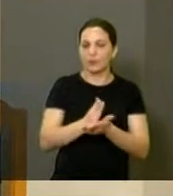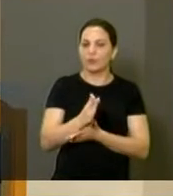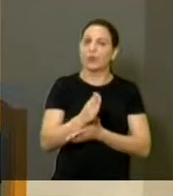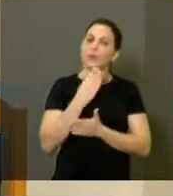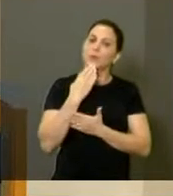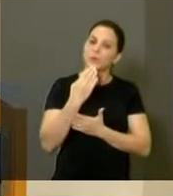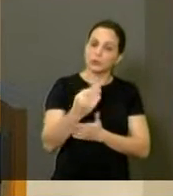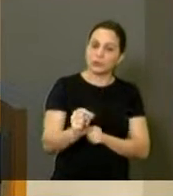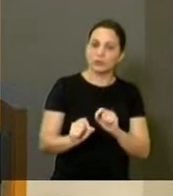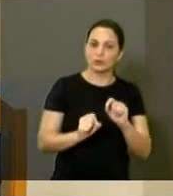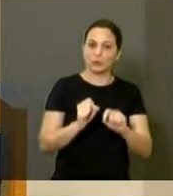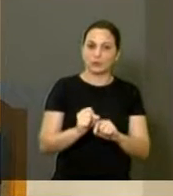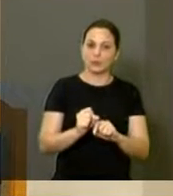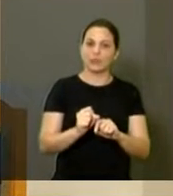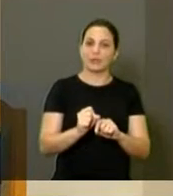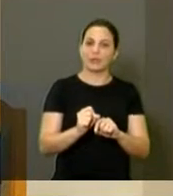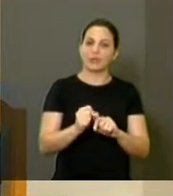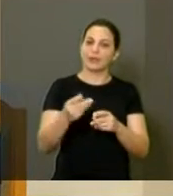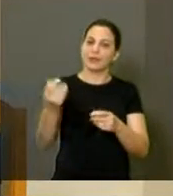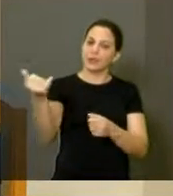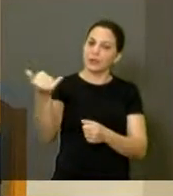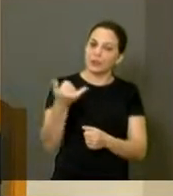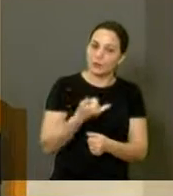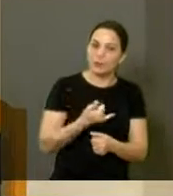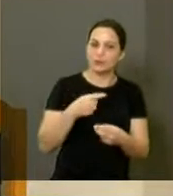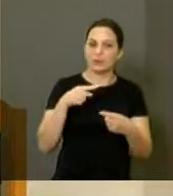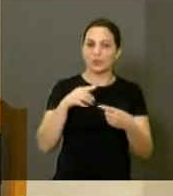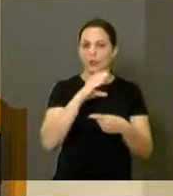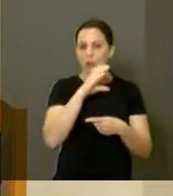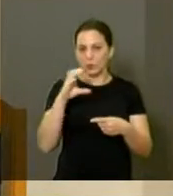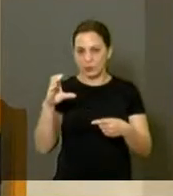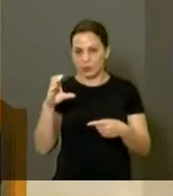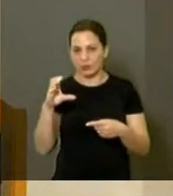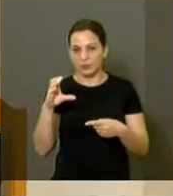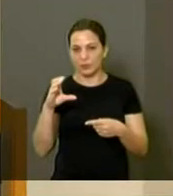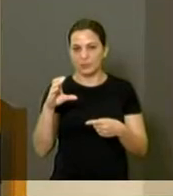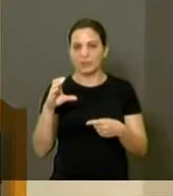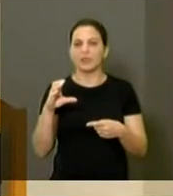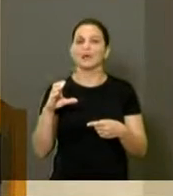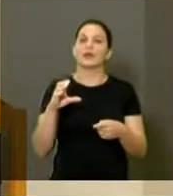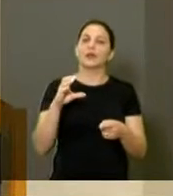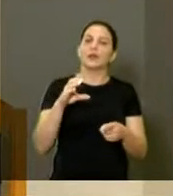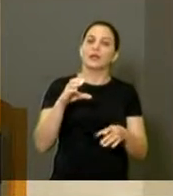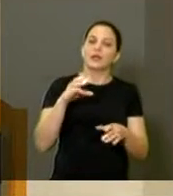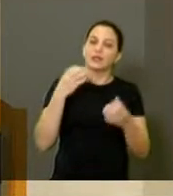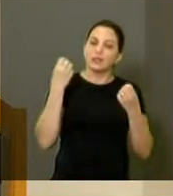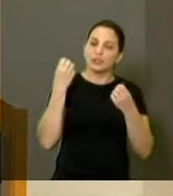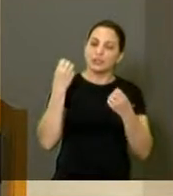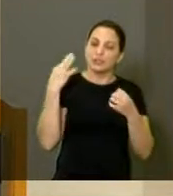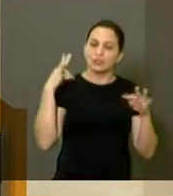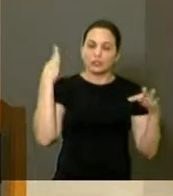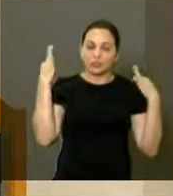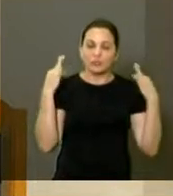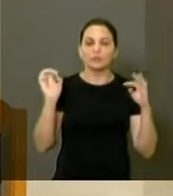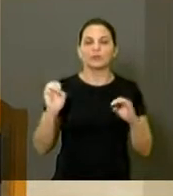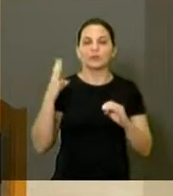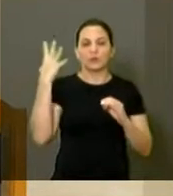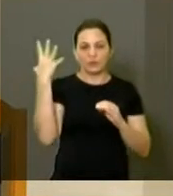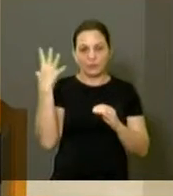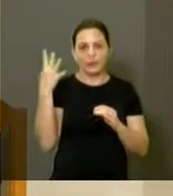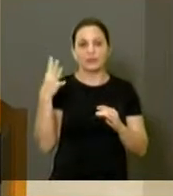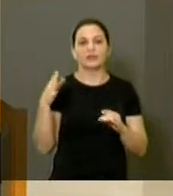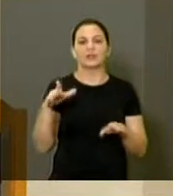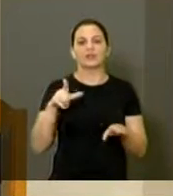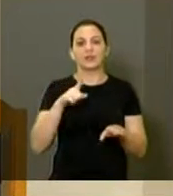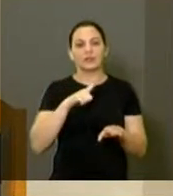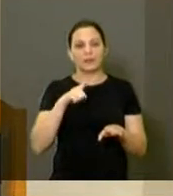que solicita informações referentes à Coordenadoria Executiva de Turismo e Eventos e também à Morada do Sol